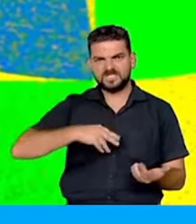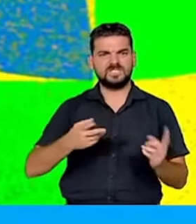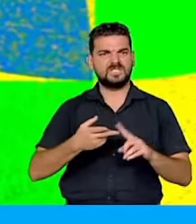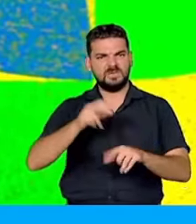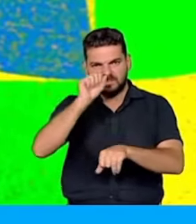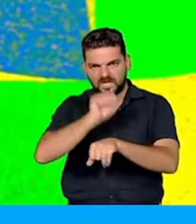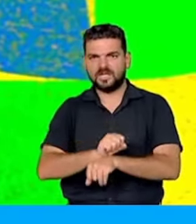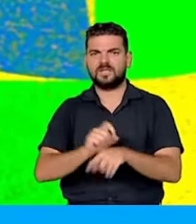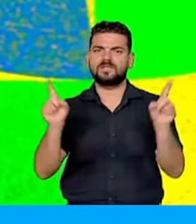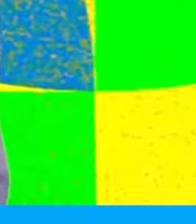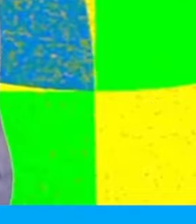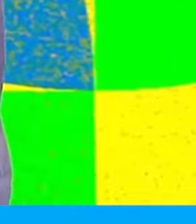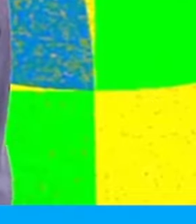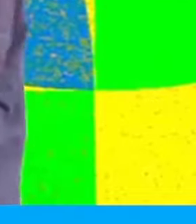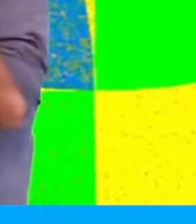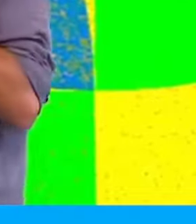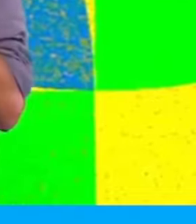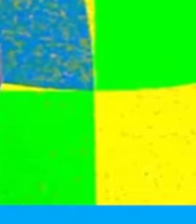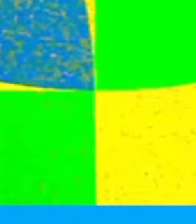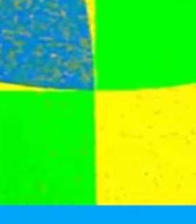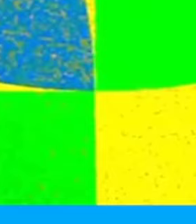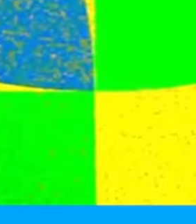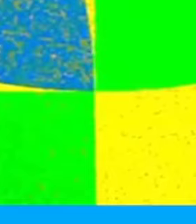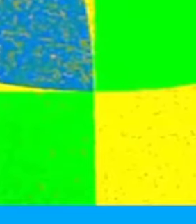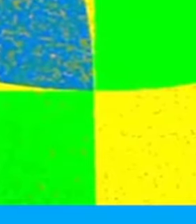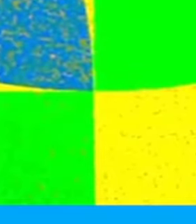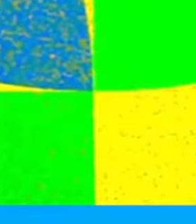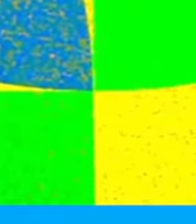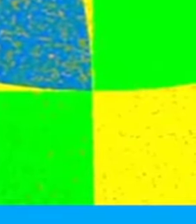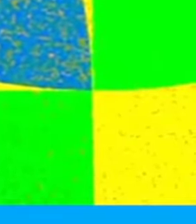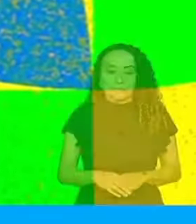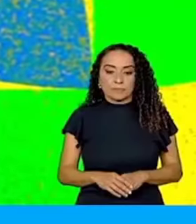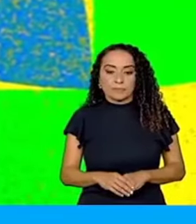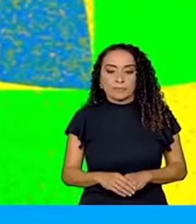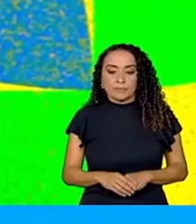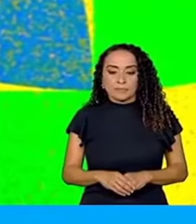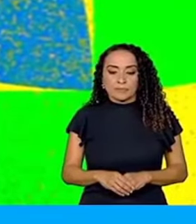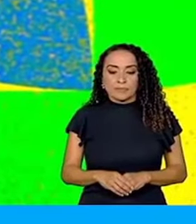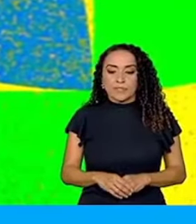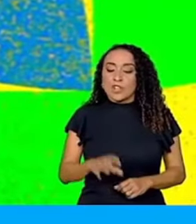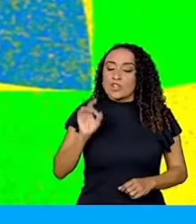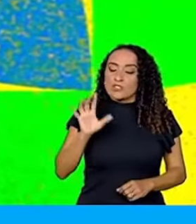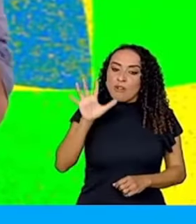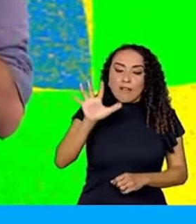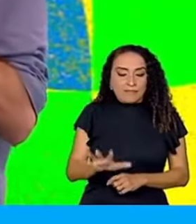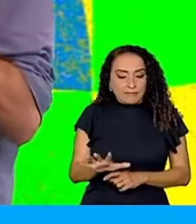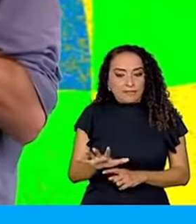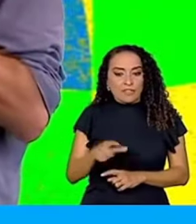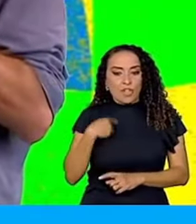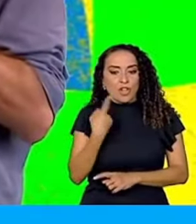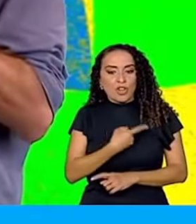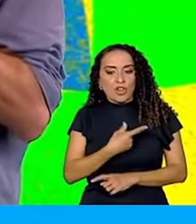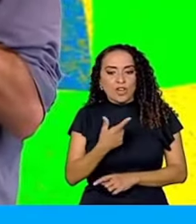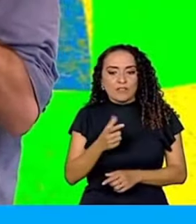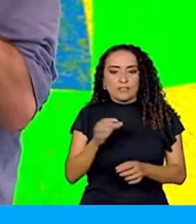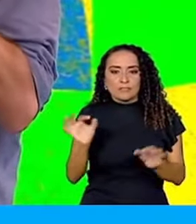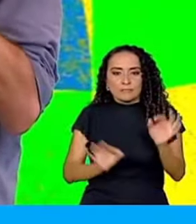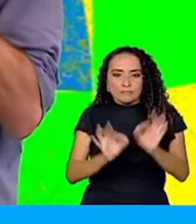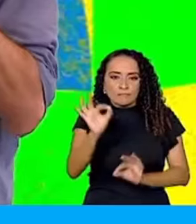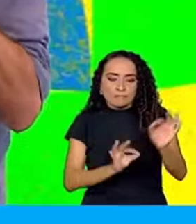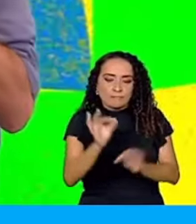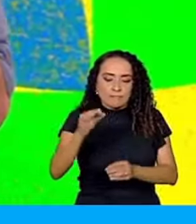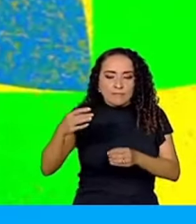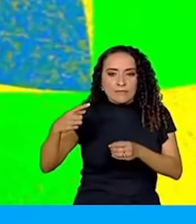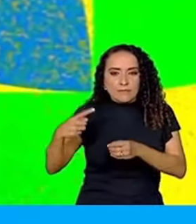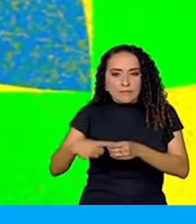retroceder. Eu faço para encerrar das palavras do poeta, do profeta Gentileza as